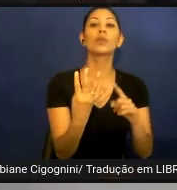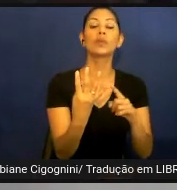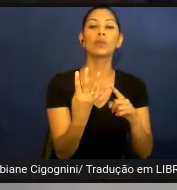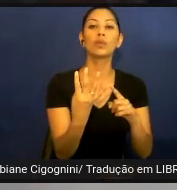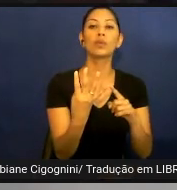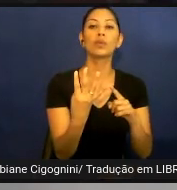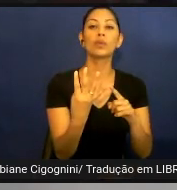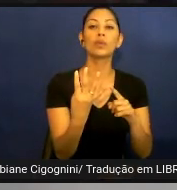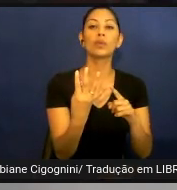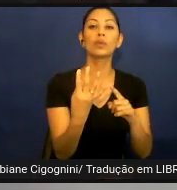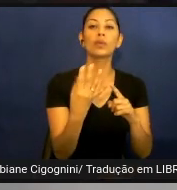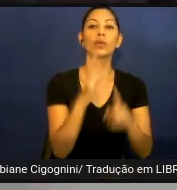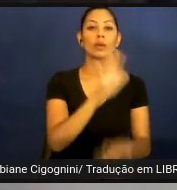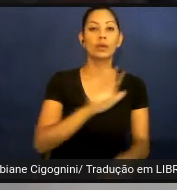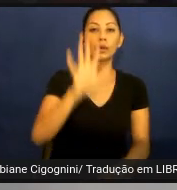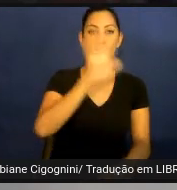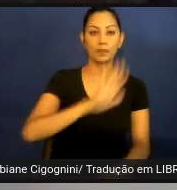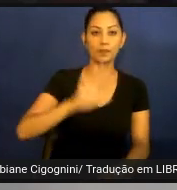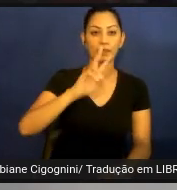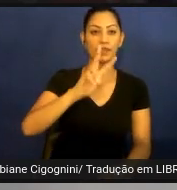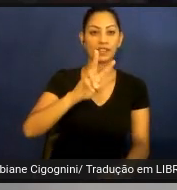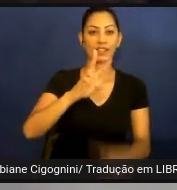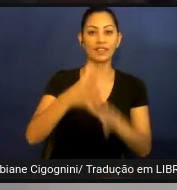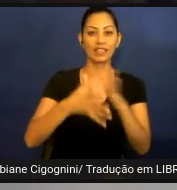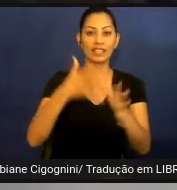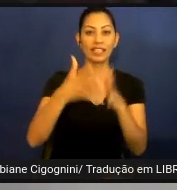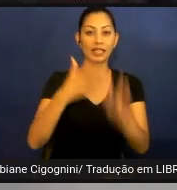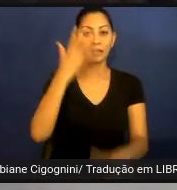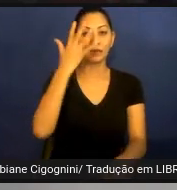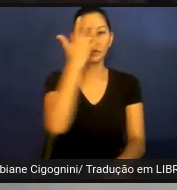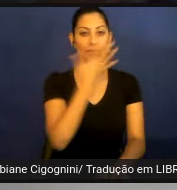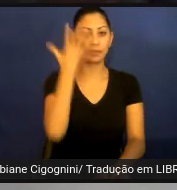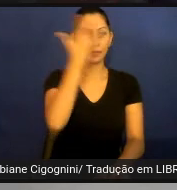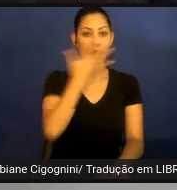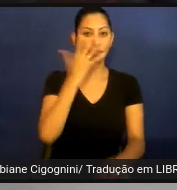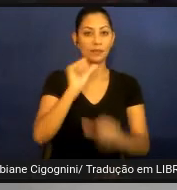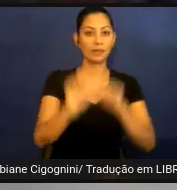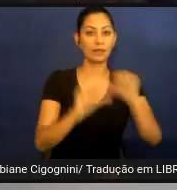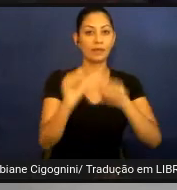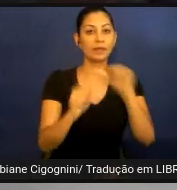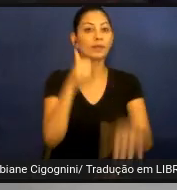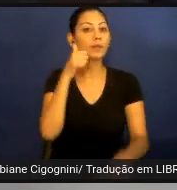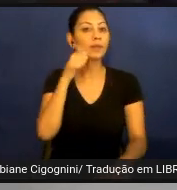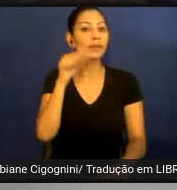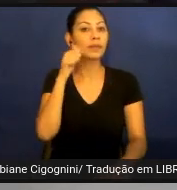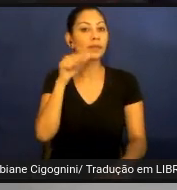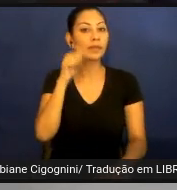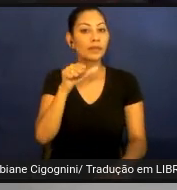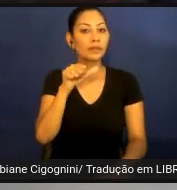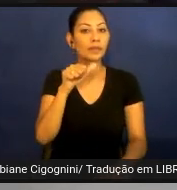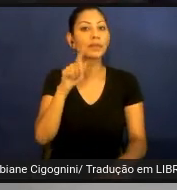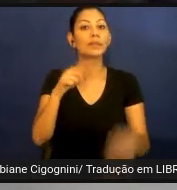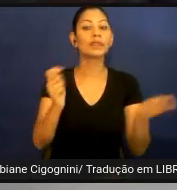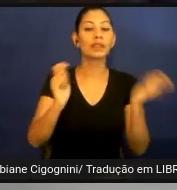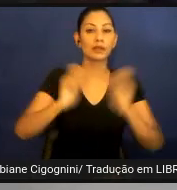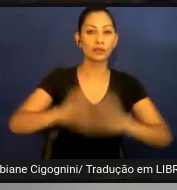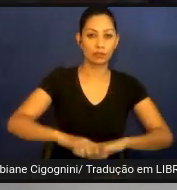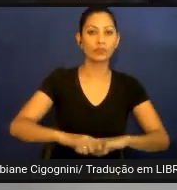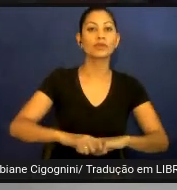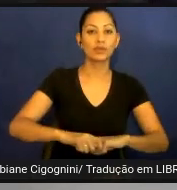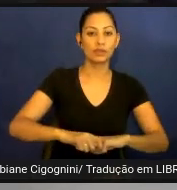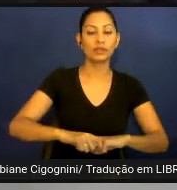Vlibras com a personagem feminina. É possível notar no Vlibras